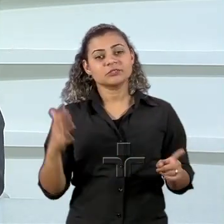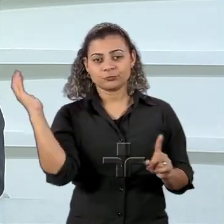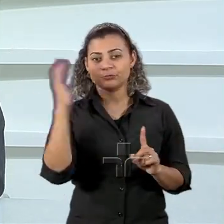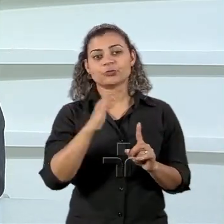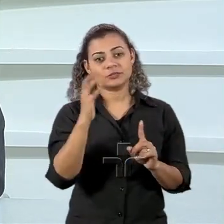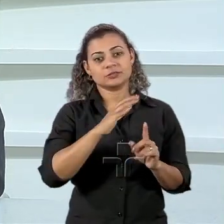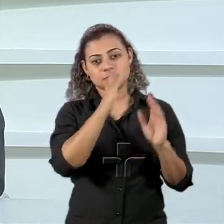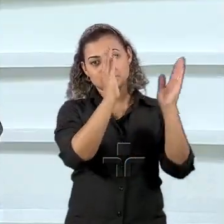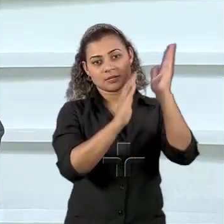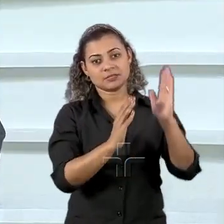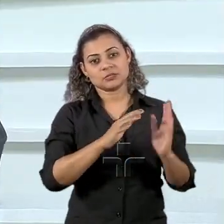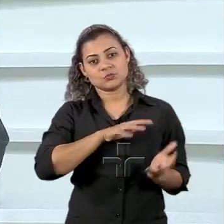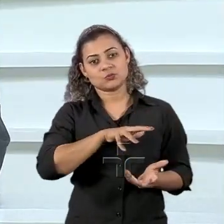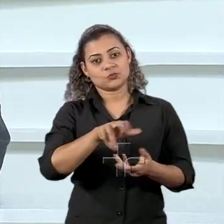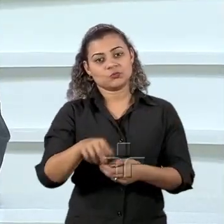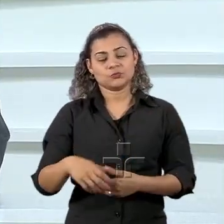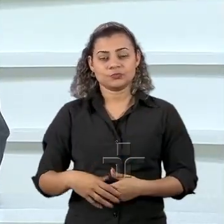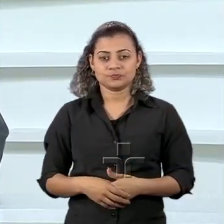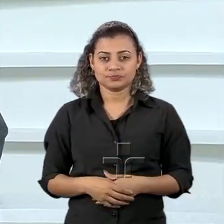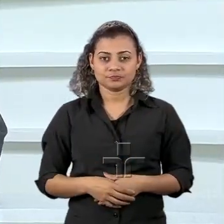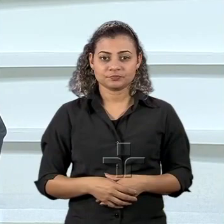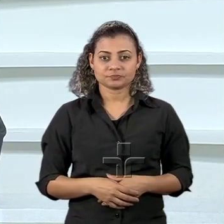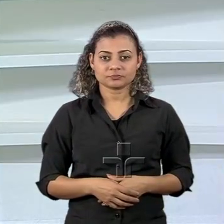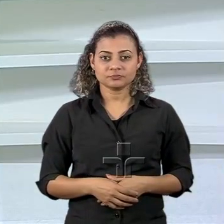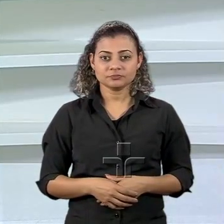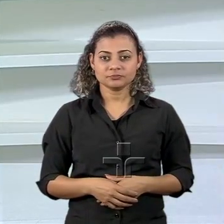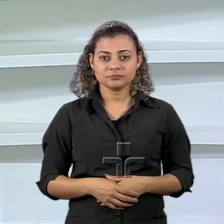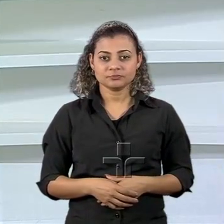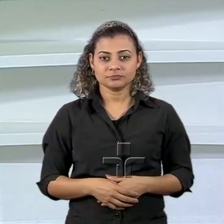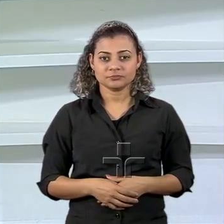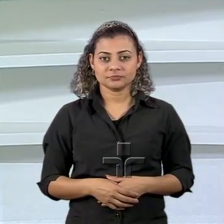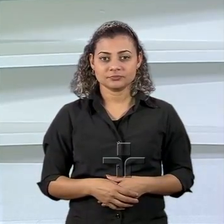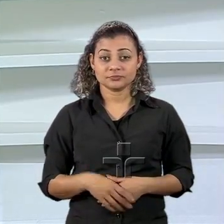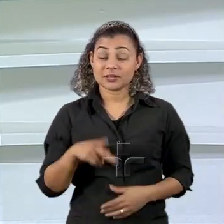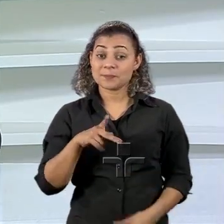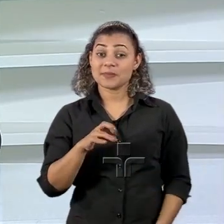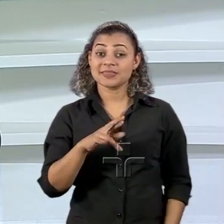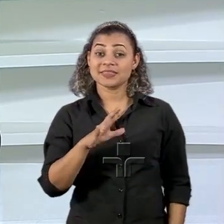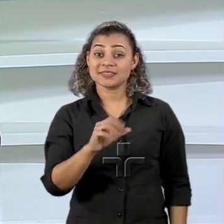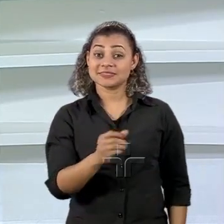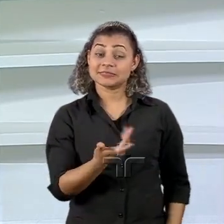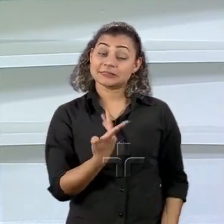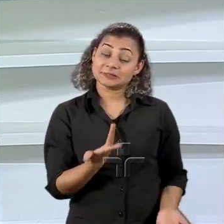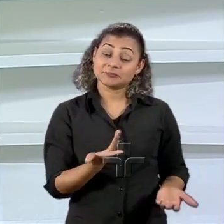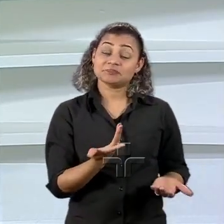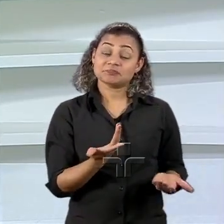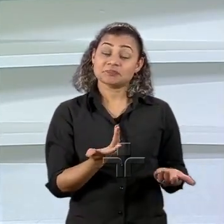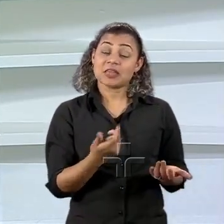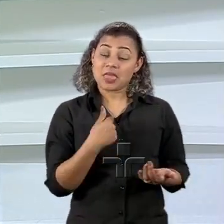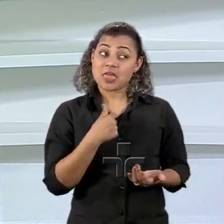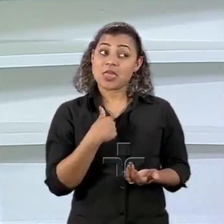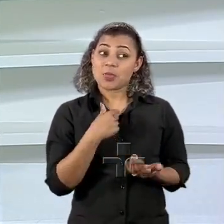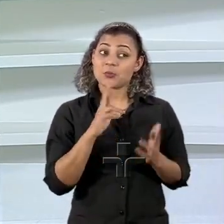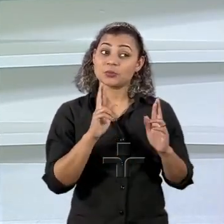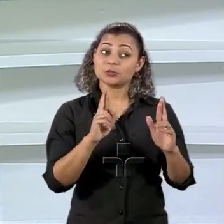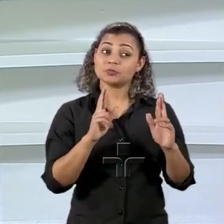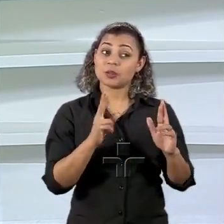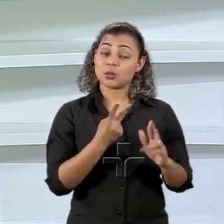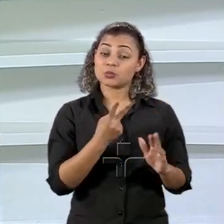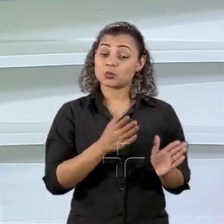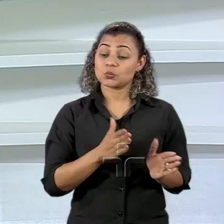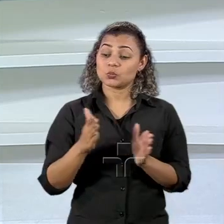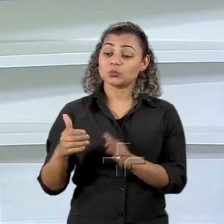no mundo Patrícia é comentário é não eu só espero que agora no segundo turno